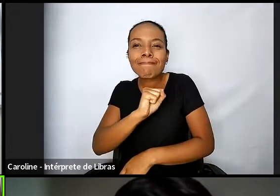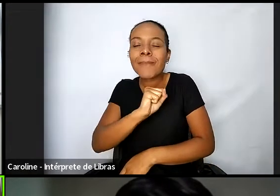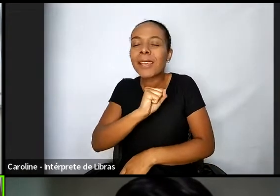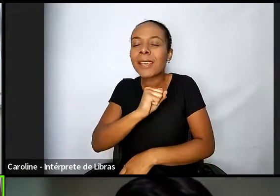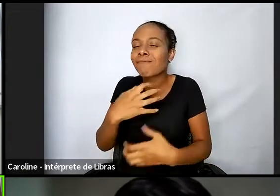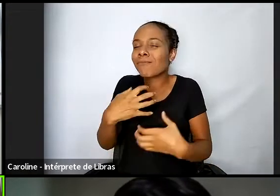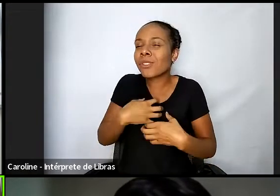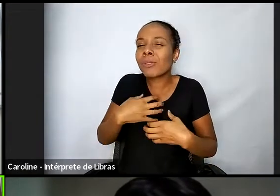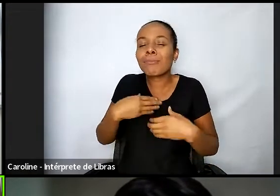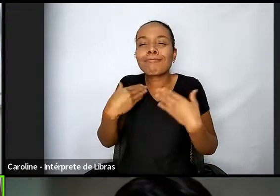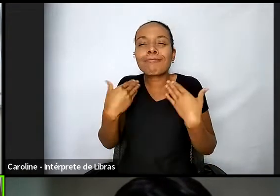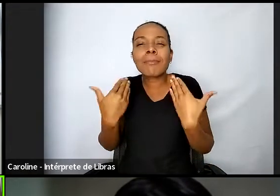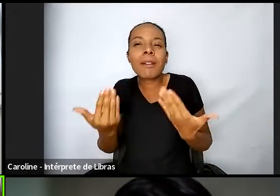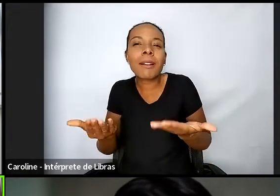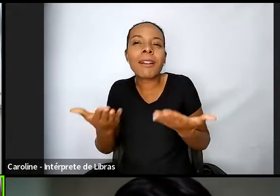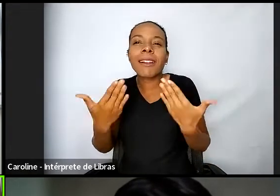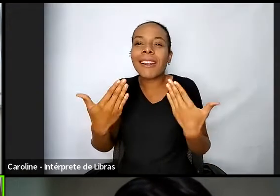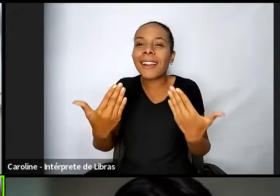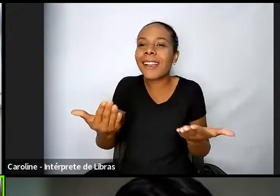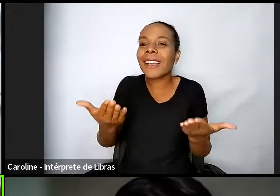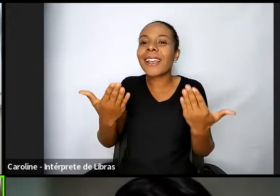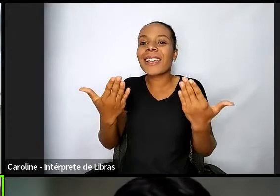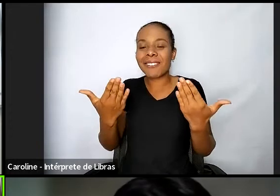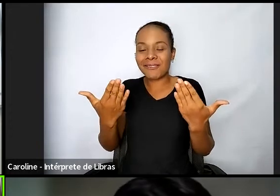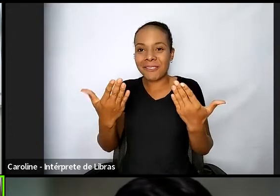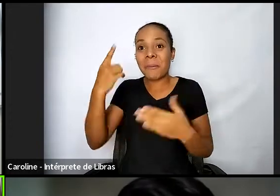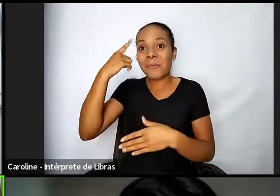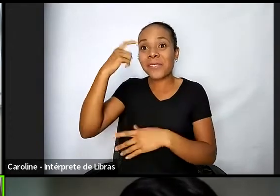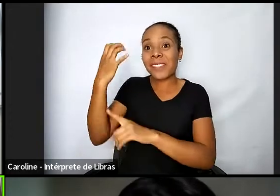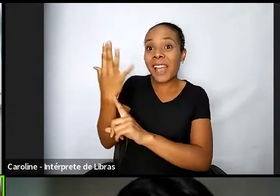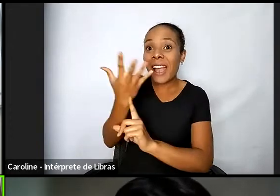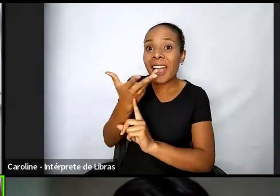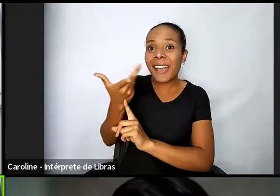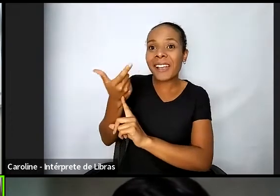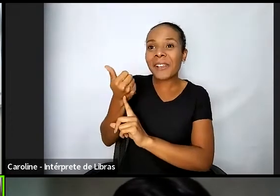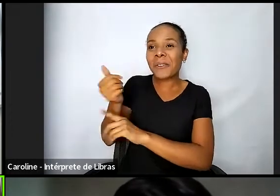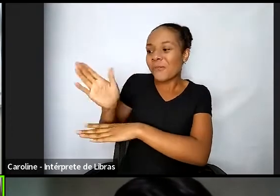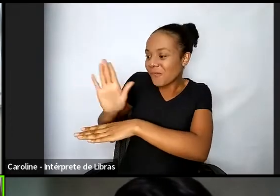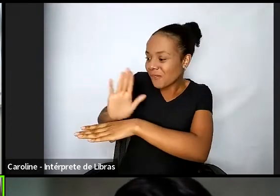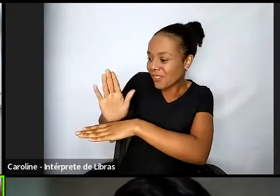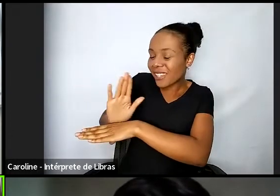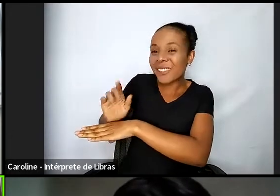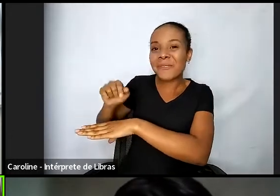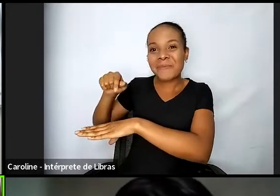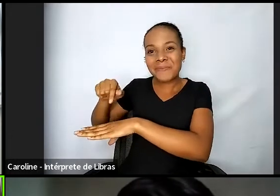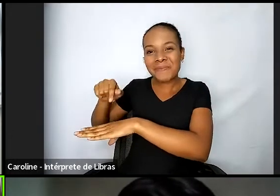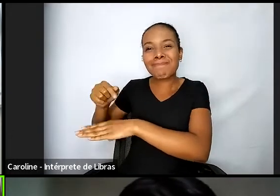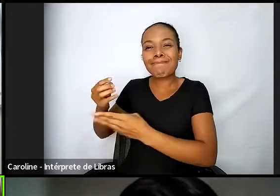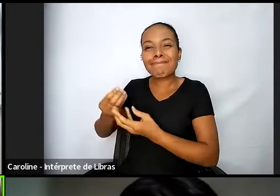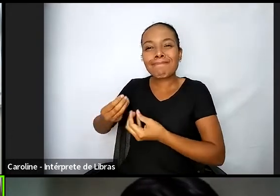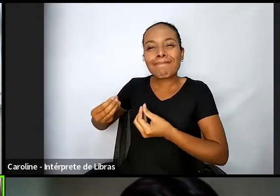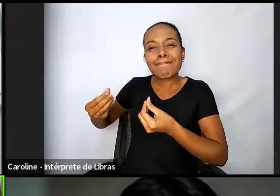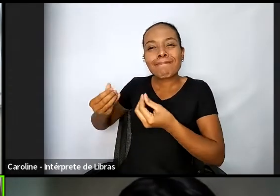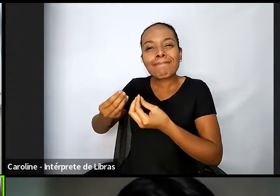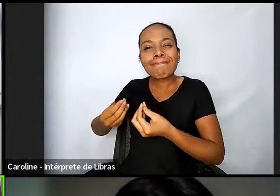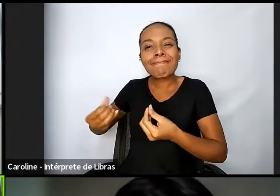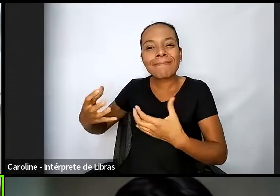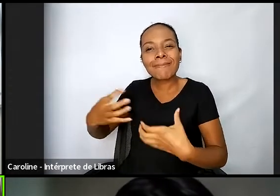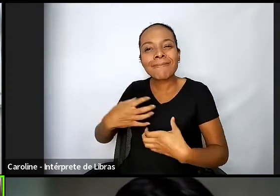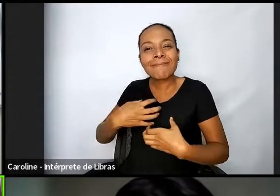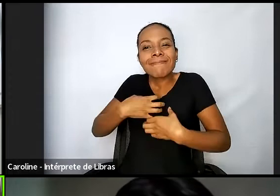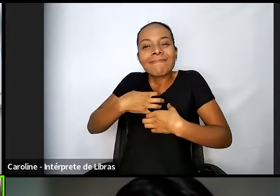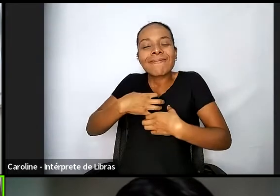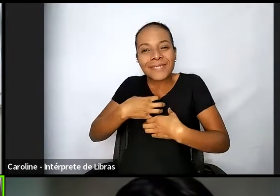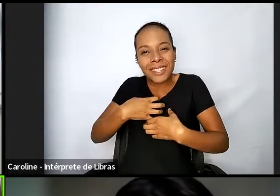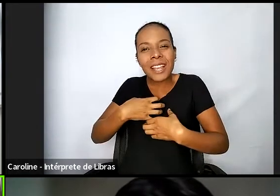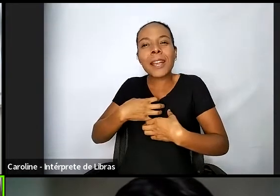do café, da arte, de trazer o filme para a gente sensibilizar e estudar tantos temas